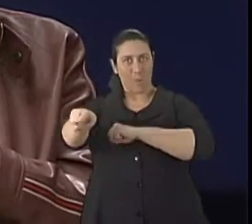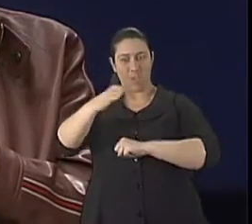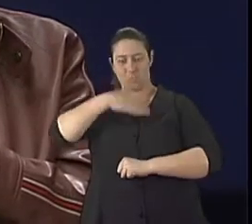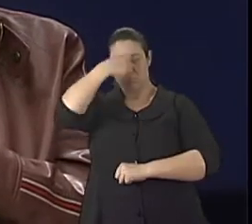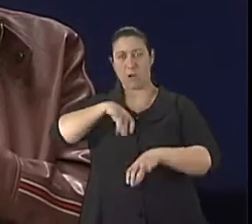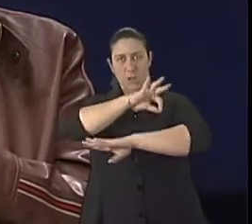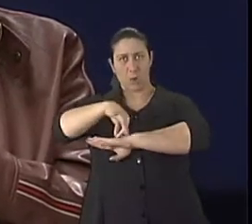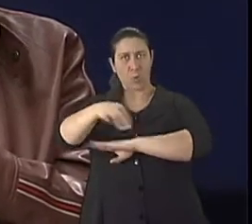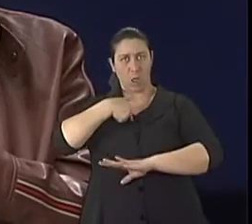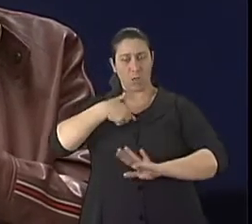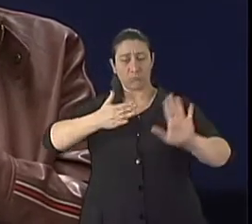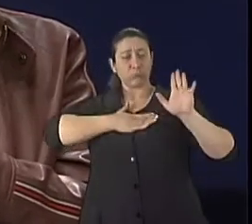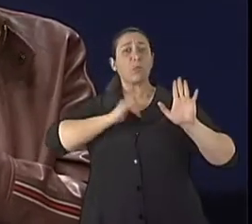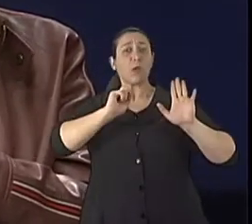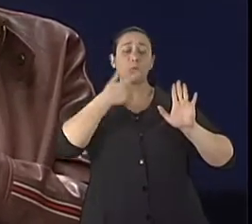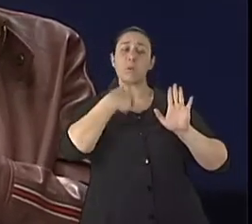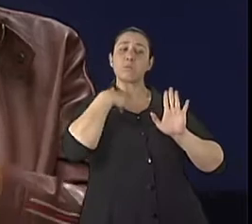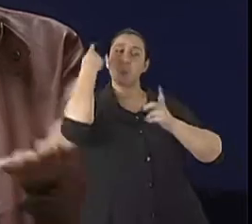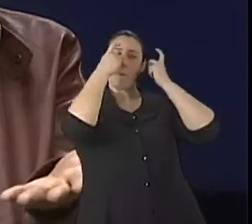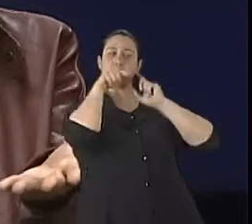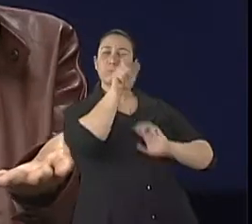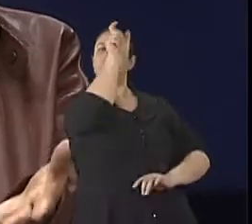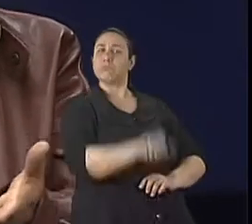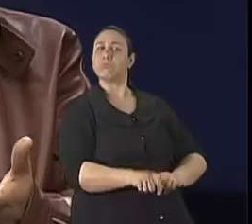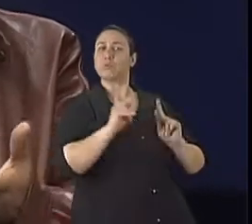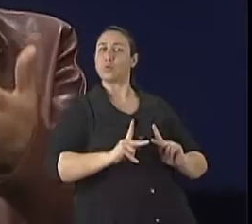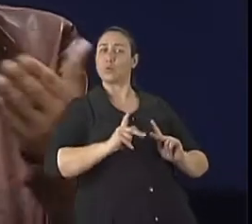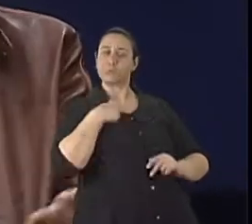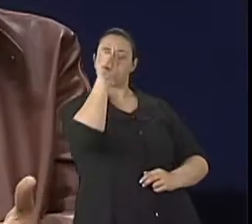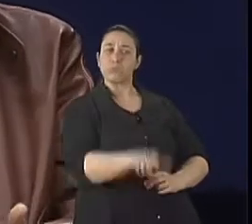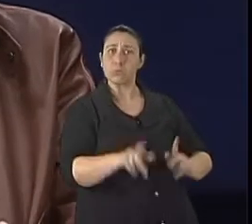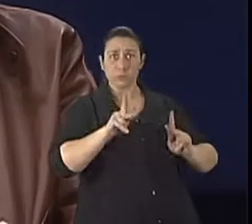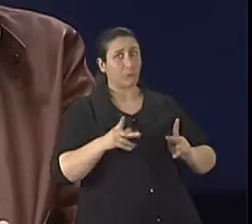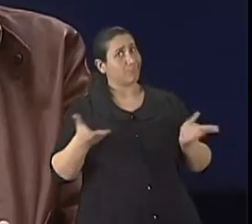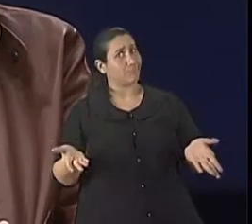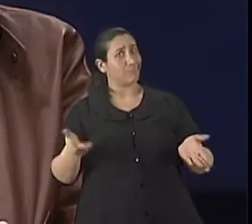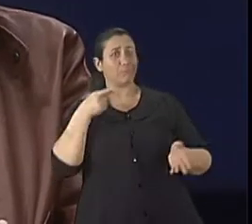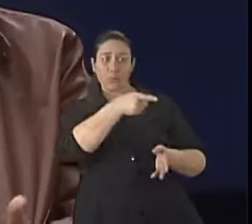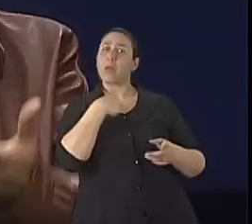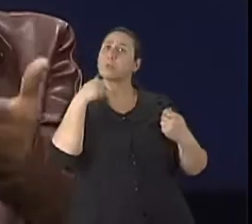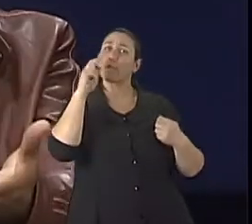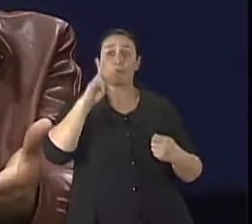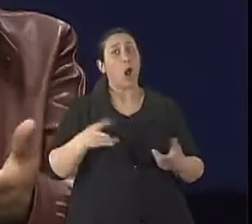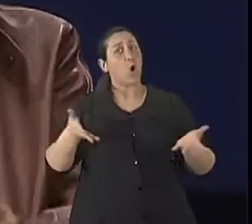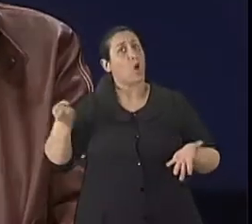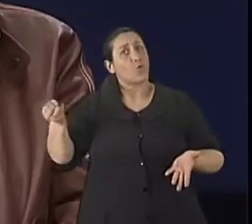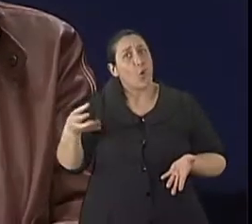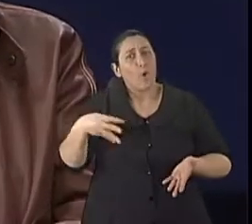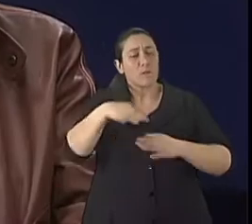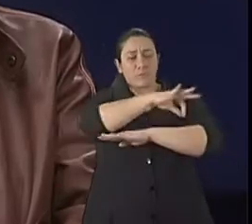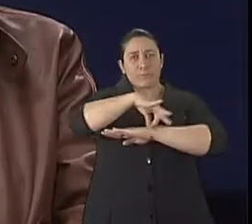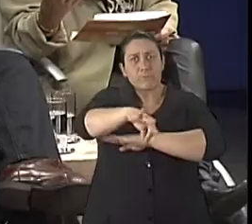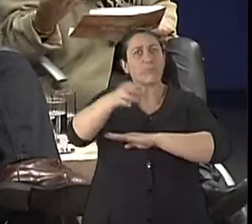Claro. Então, a pessoa é fundamental. Claro. Logo, nós temos que observar essas novas medidas e aplicá-las.